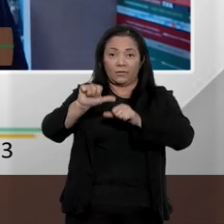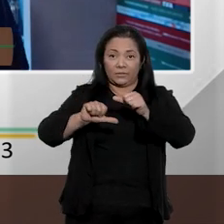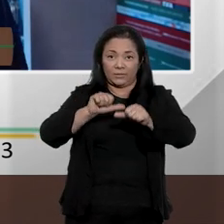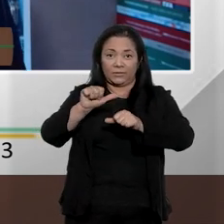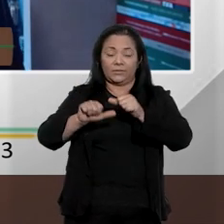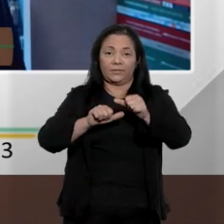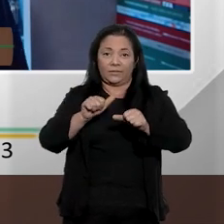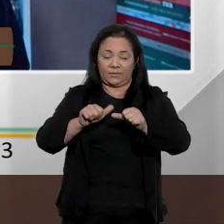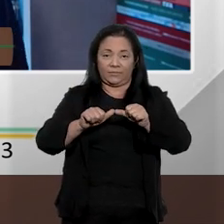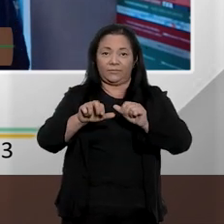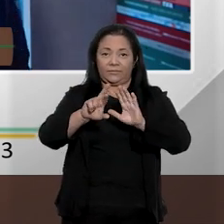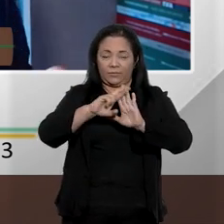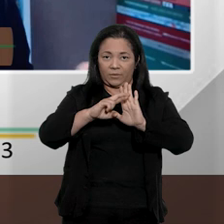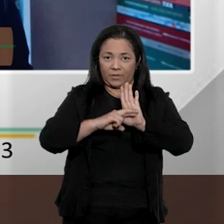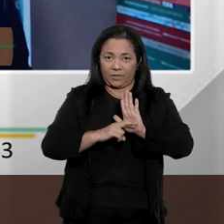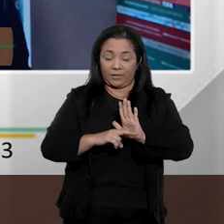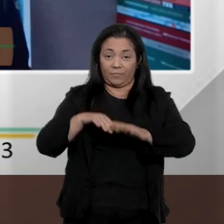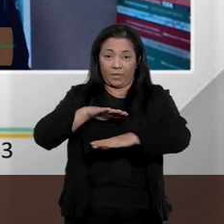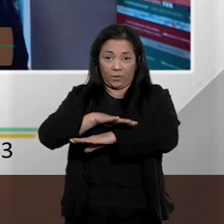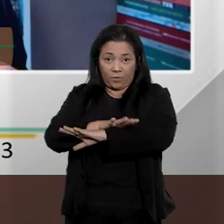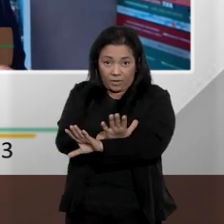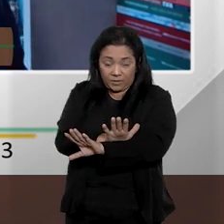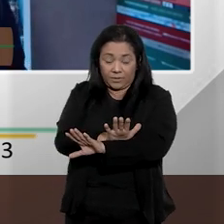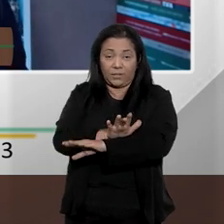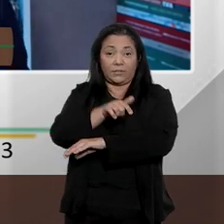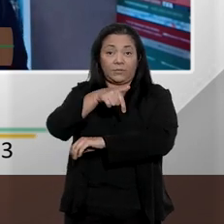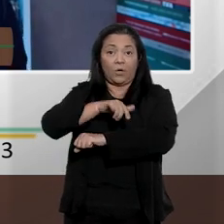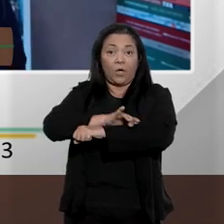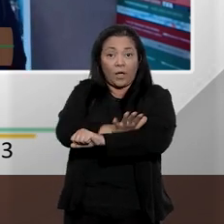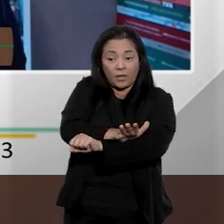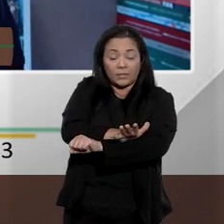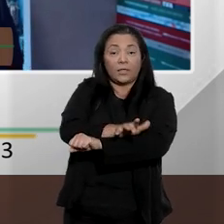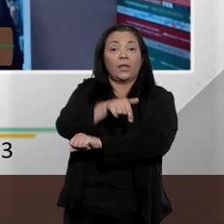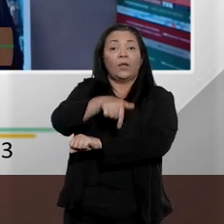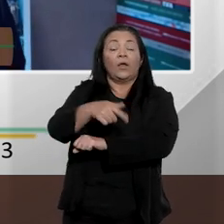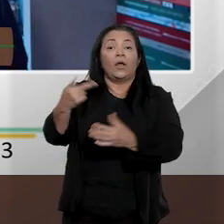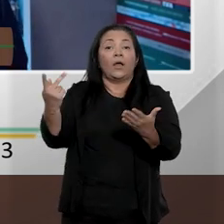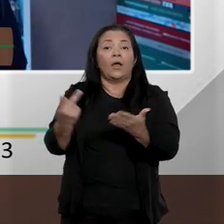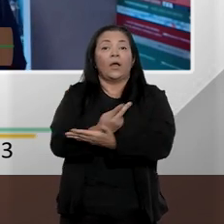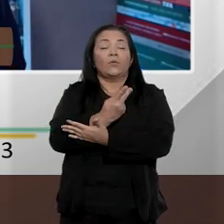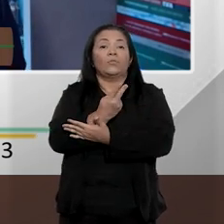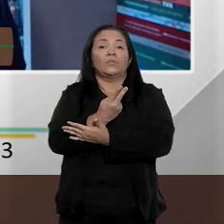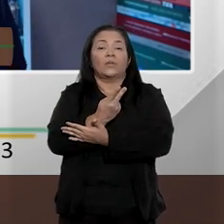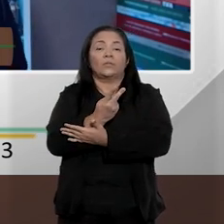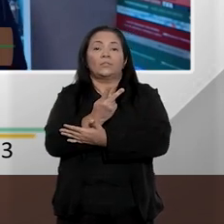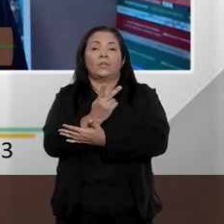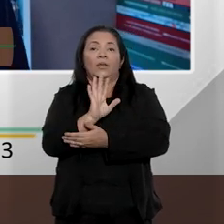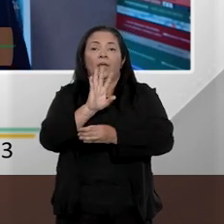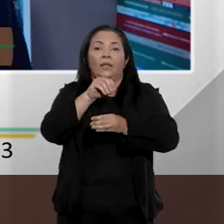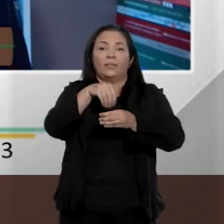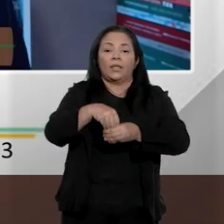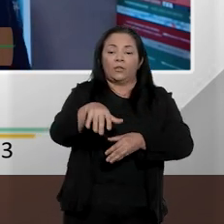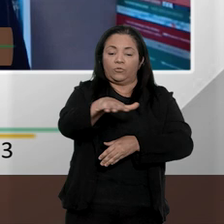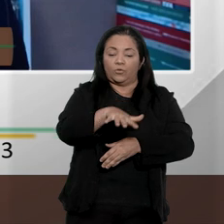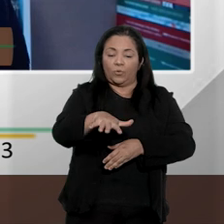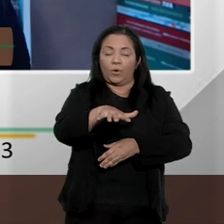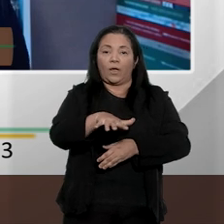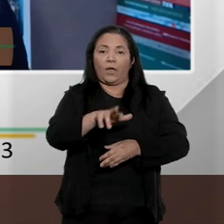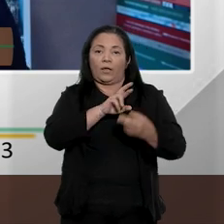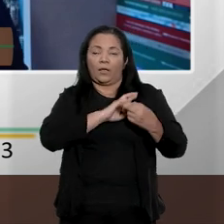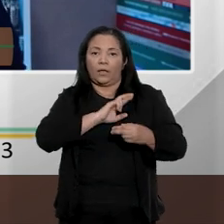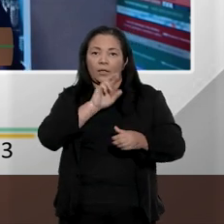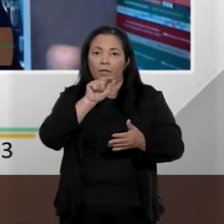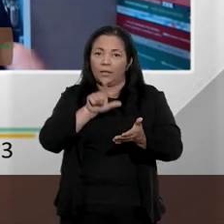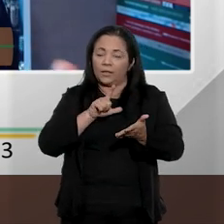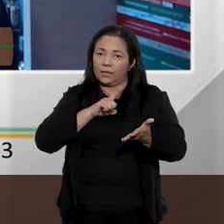O racismo, quando ocorrer no contexto de uma atividade religiosa, como